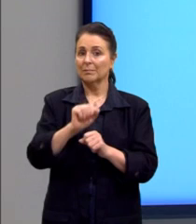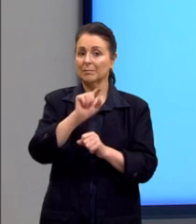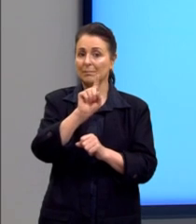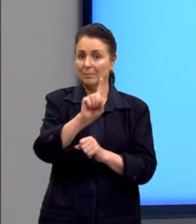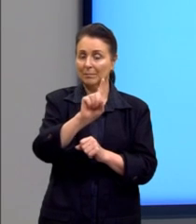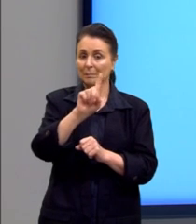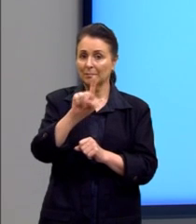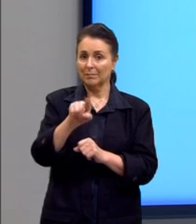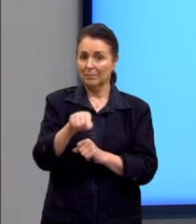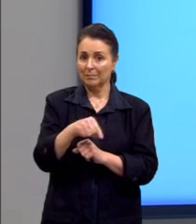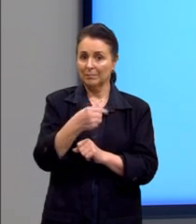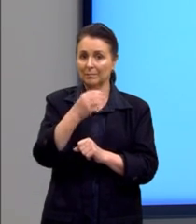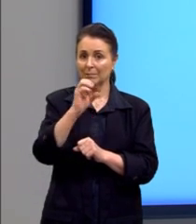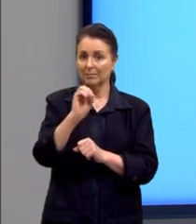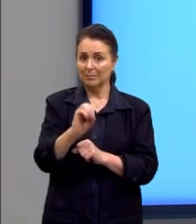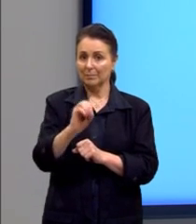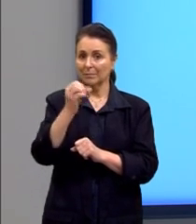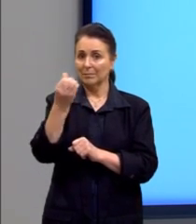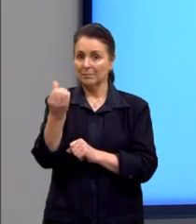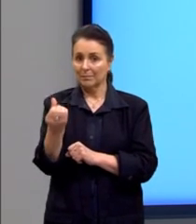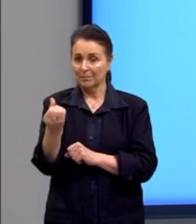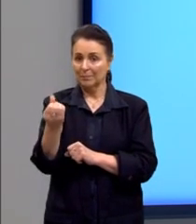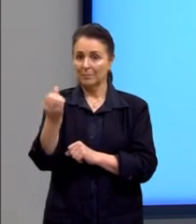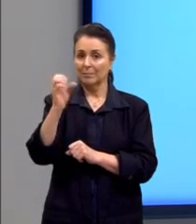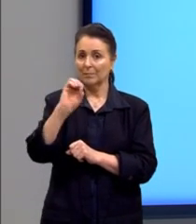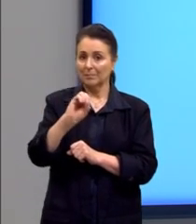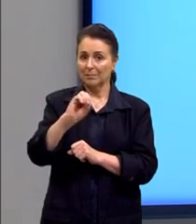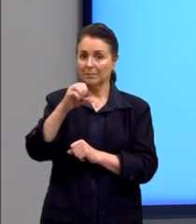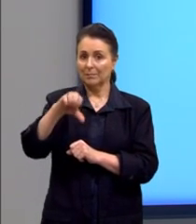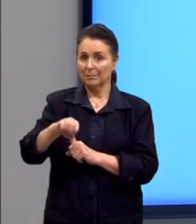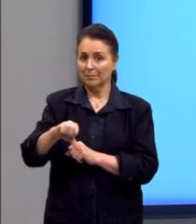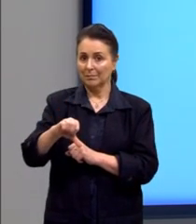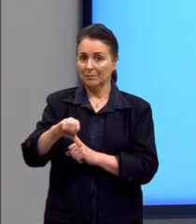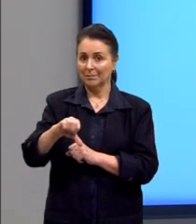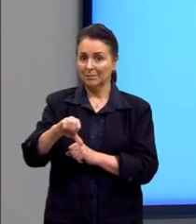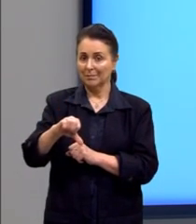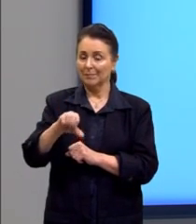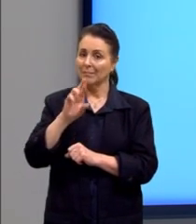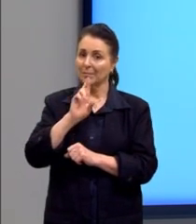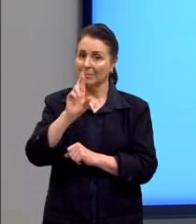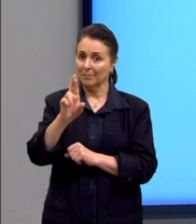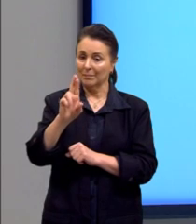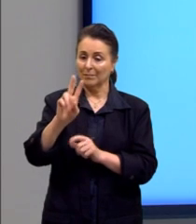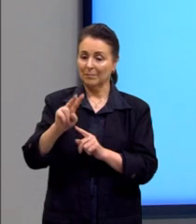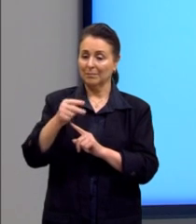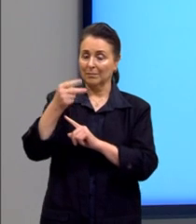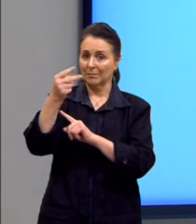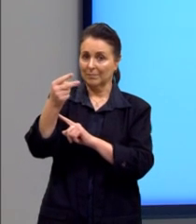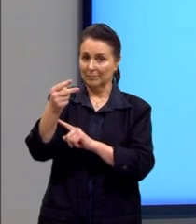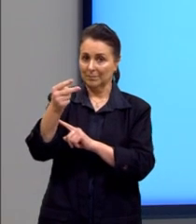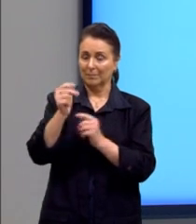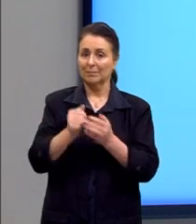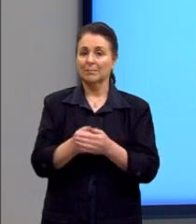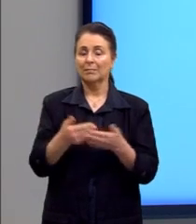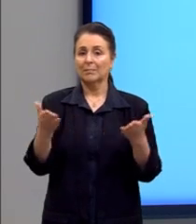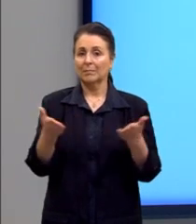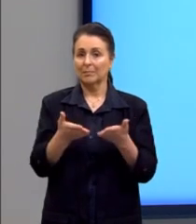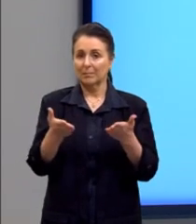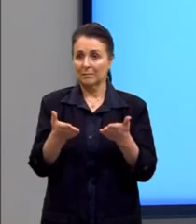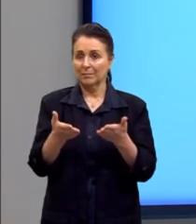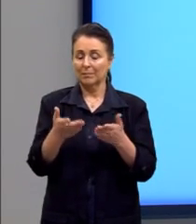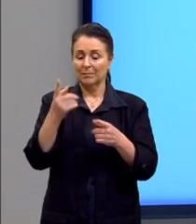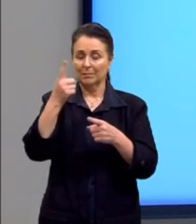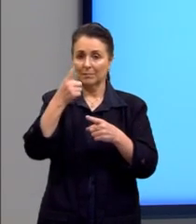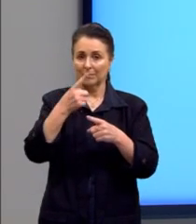1,0609, que seria o resultado da potência. E agora, esse valor nós